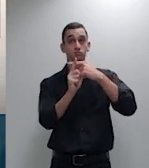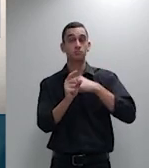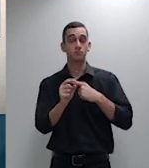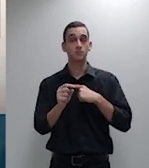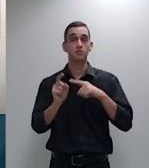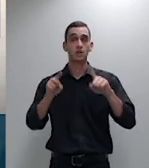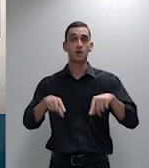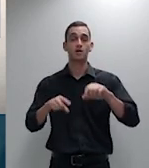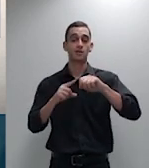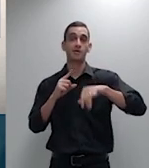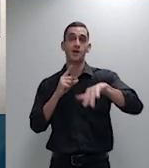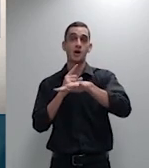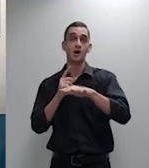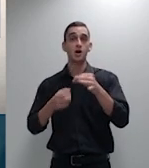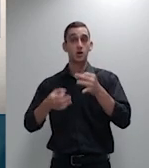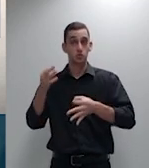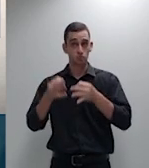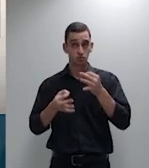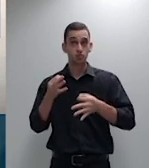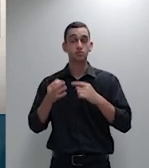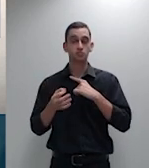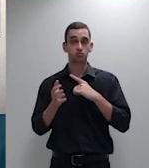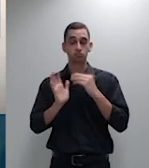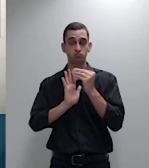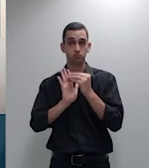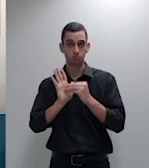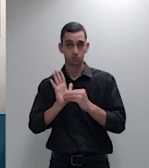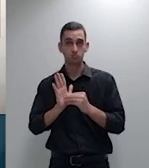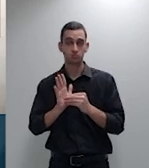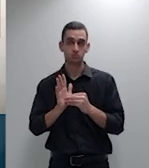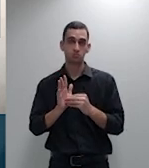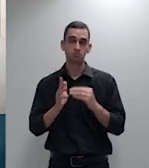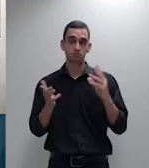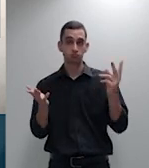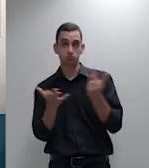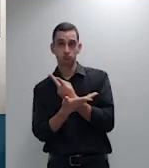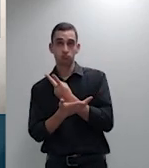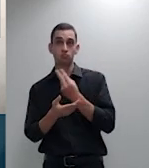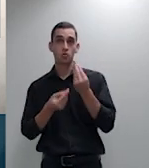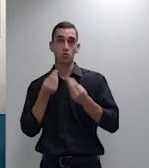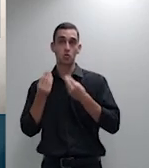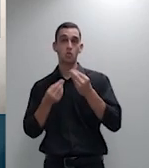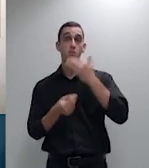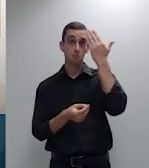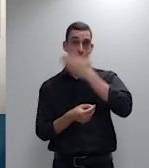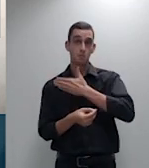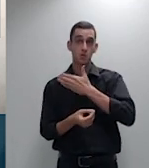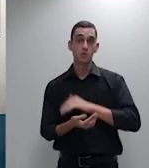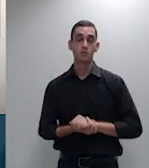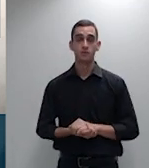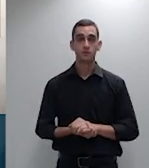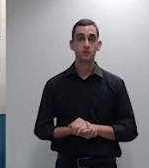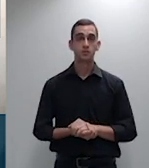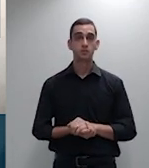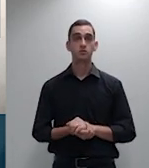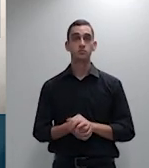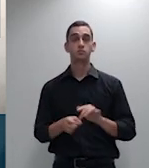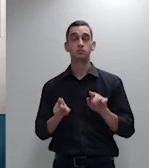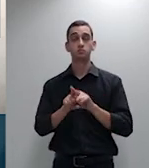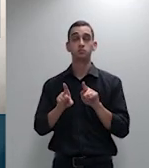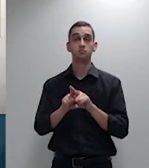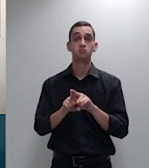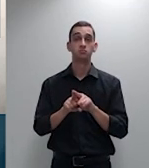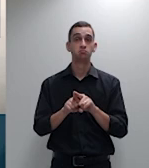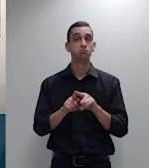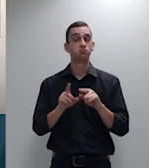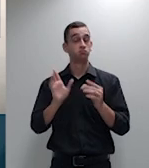lícito não como ilícito o que é próprio da abusividade afasta o estatuto pois ele é posterior ao contrato que contém a